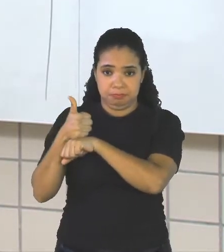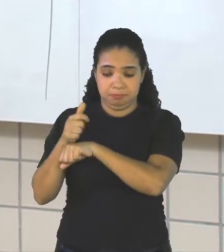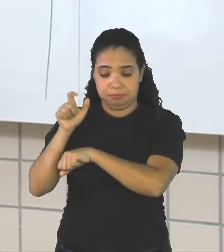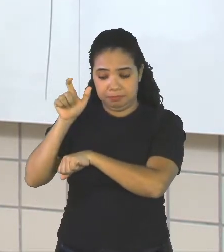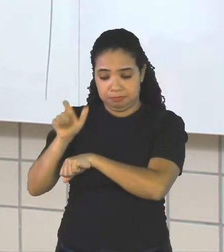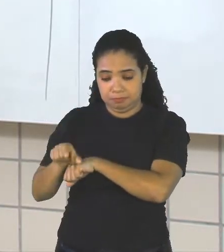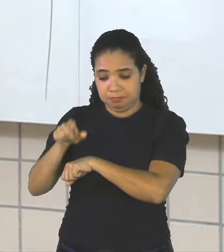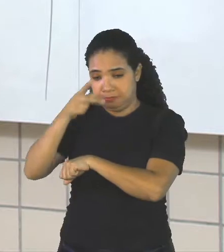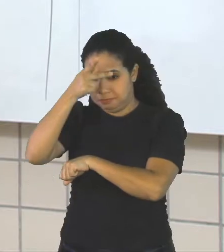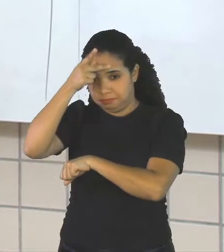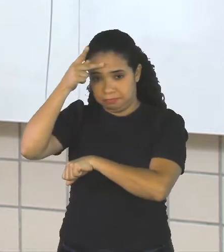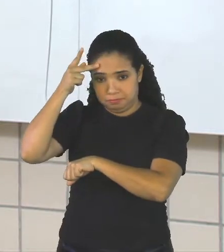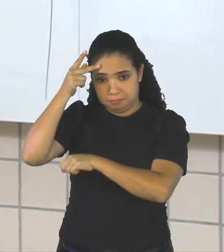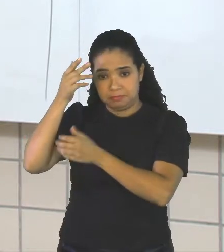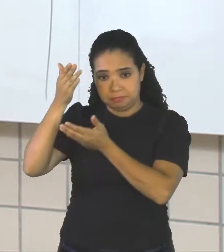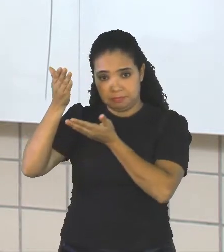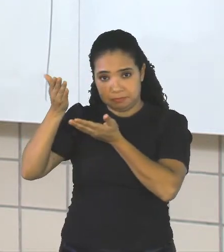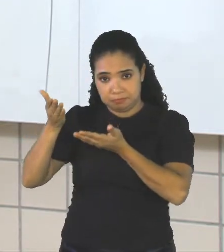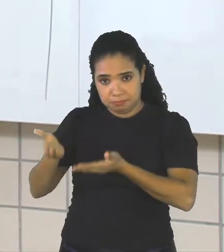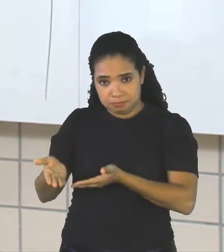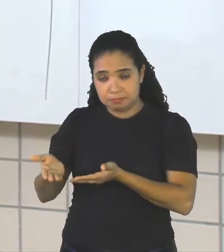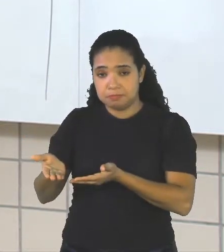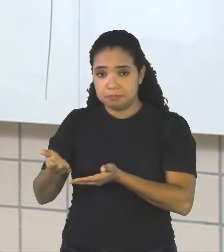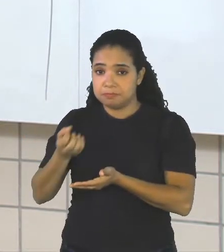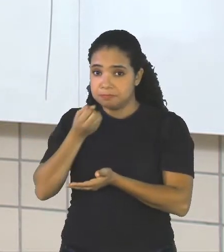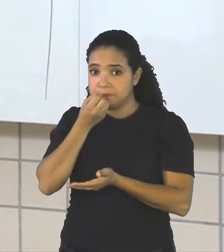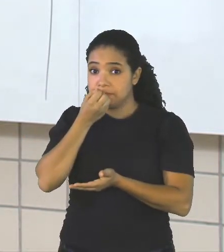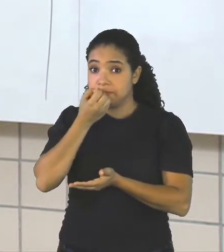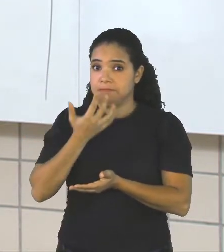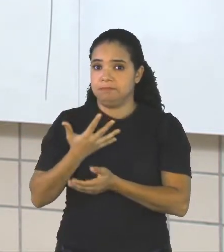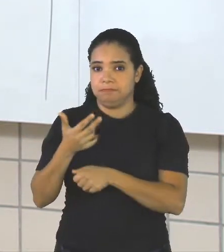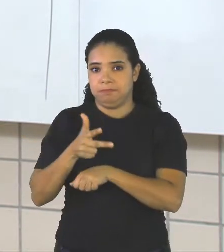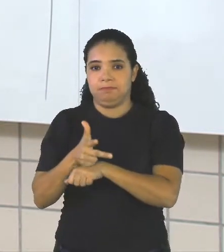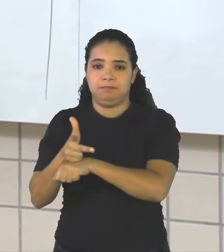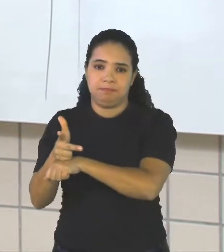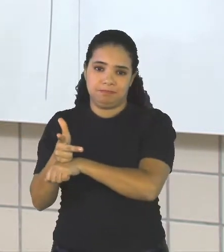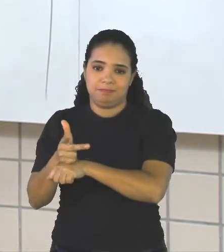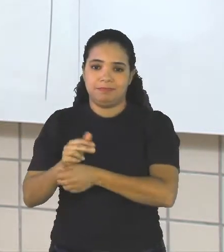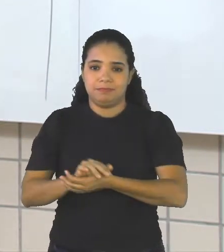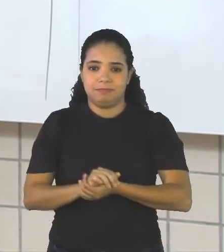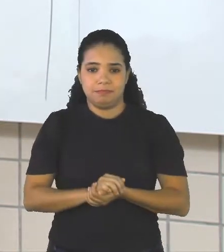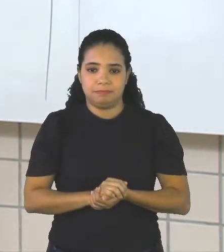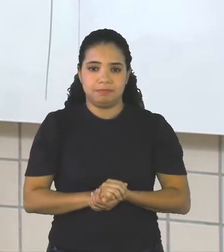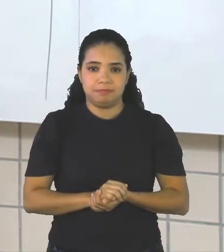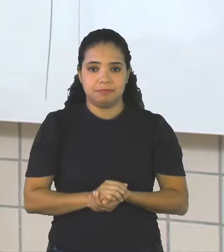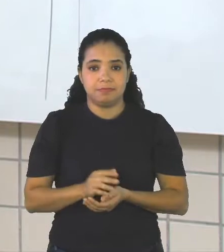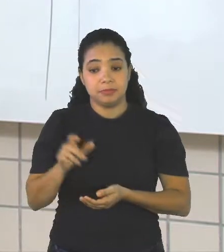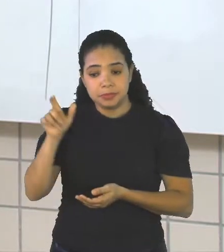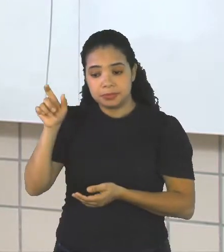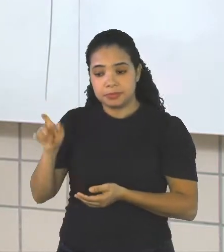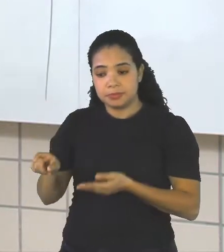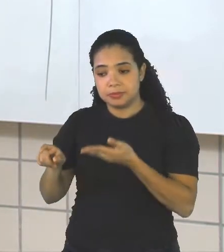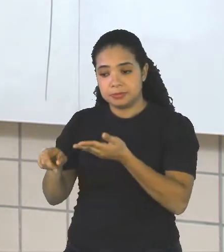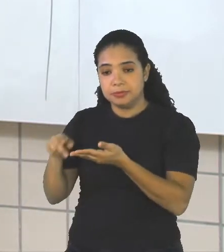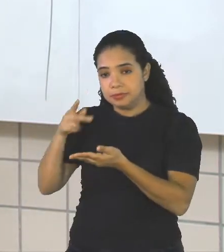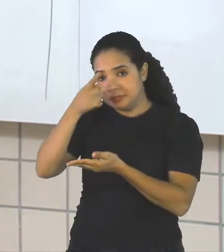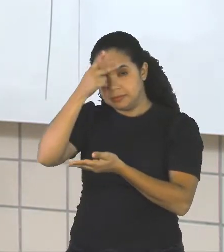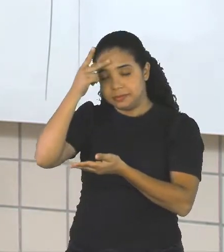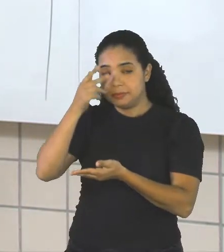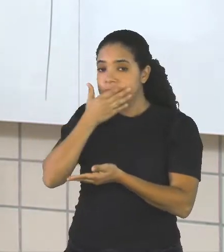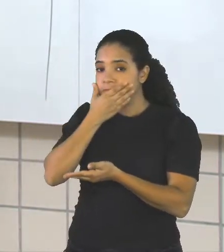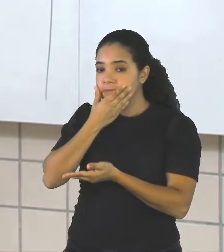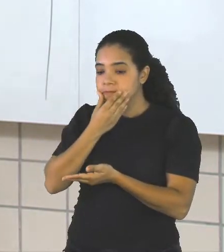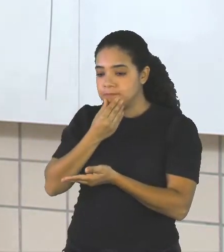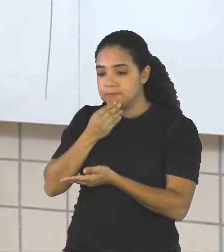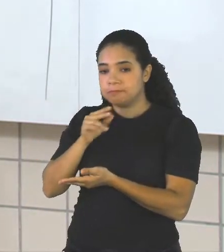Camera Is Very Good É muito boa Agora Ele É uma pessoa Então eu usei É um homem Então eu